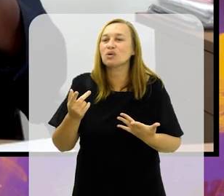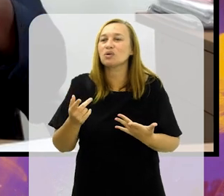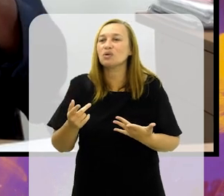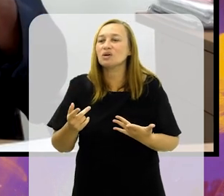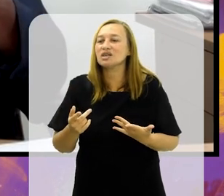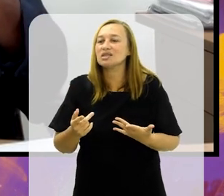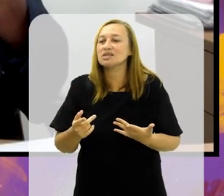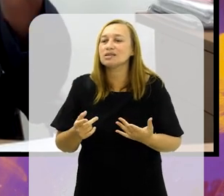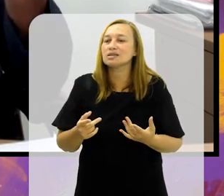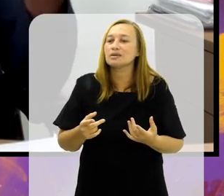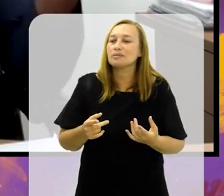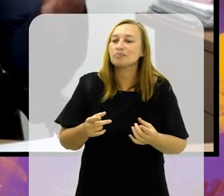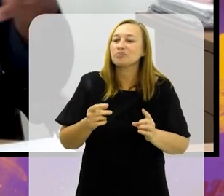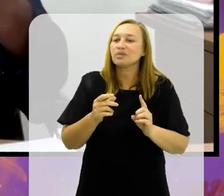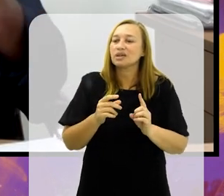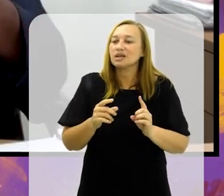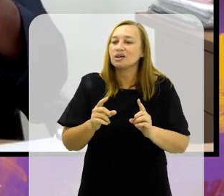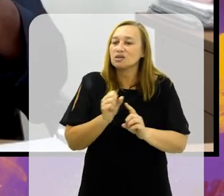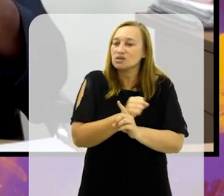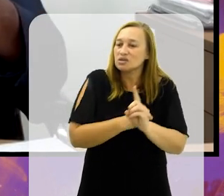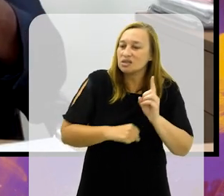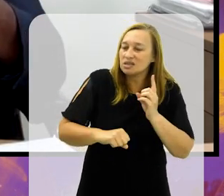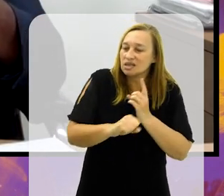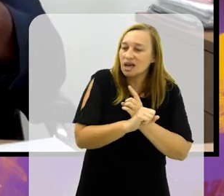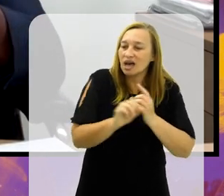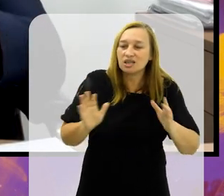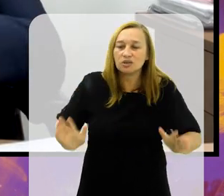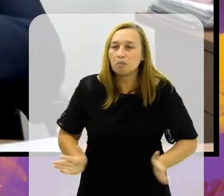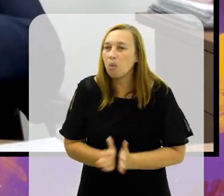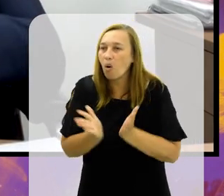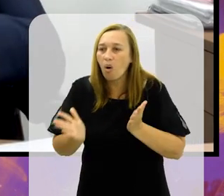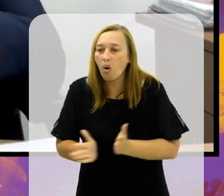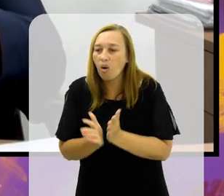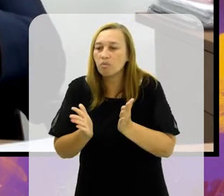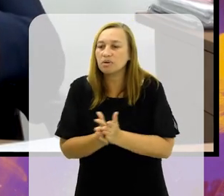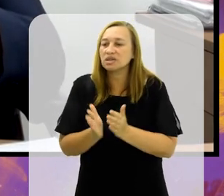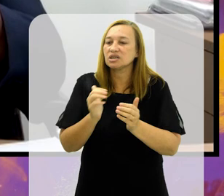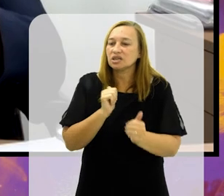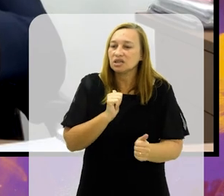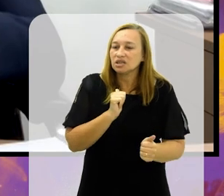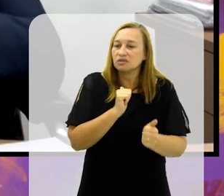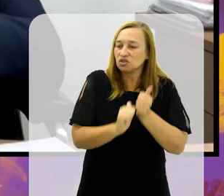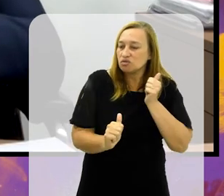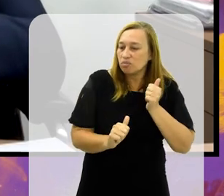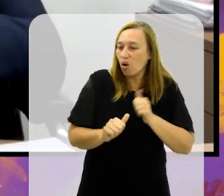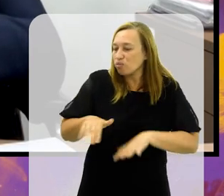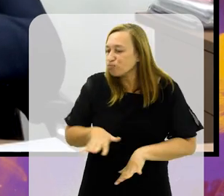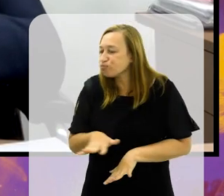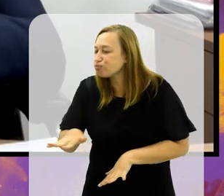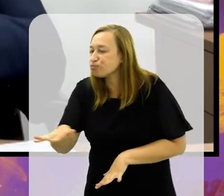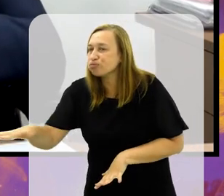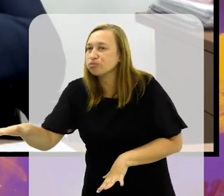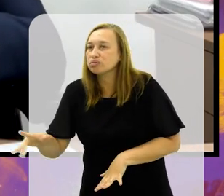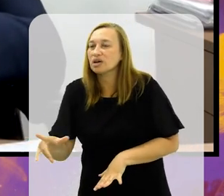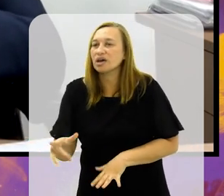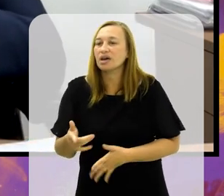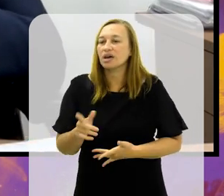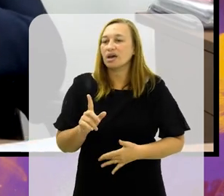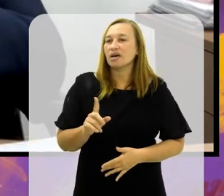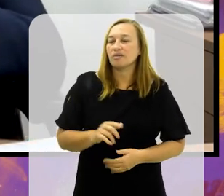das pessoas com menos condição social, que tem que praticar o esporte. O esporte na favela, ele é